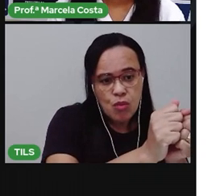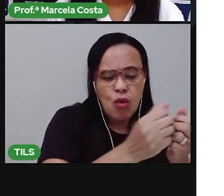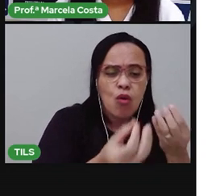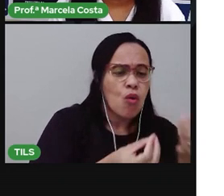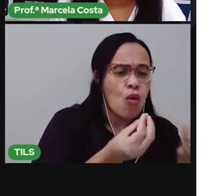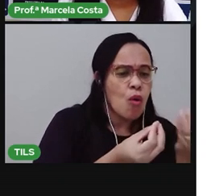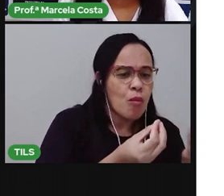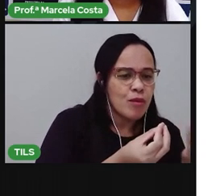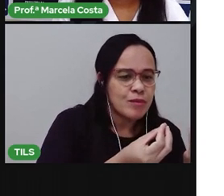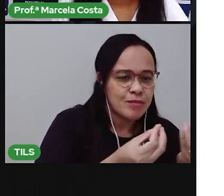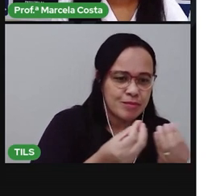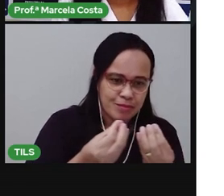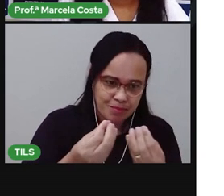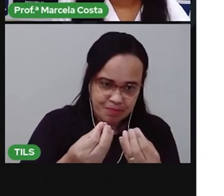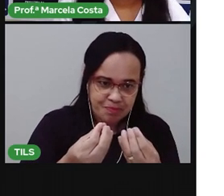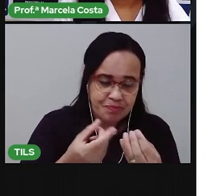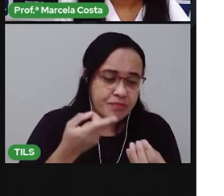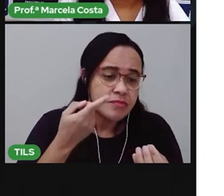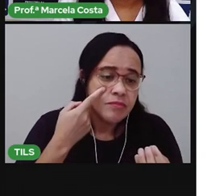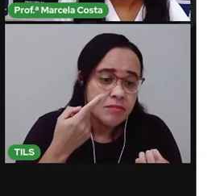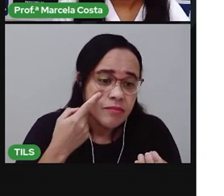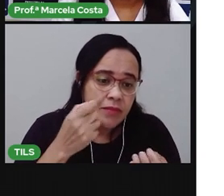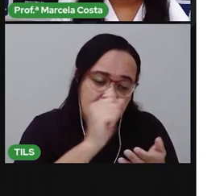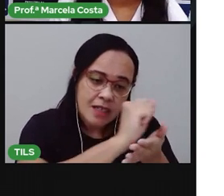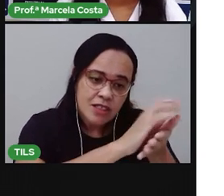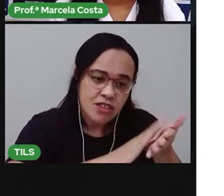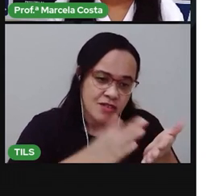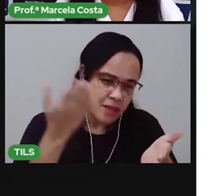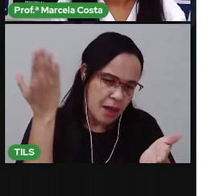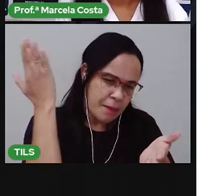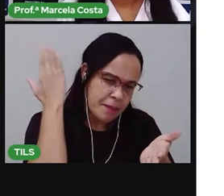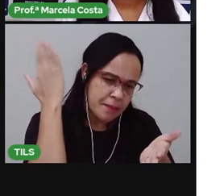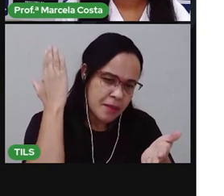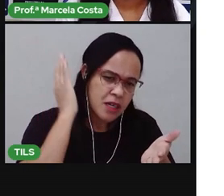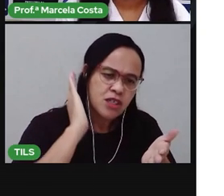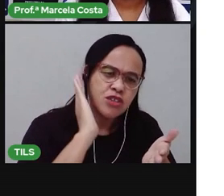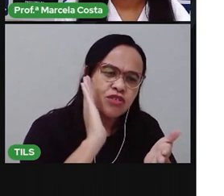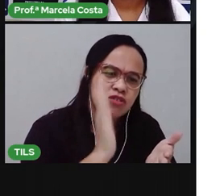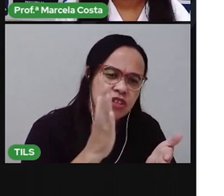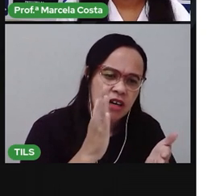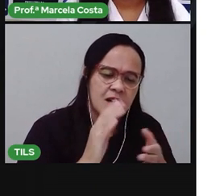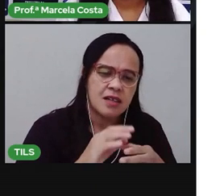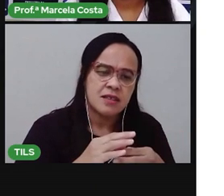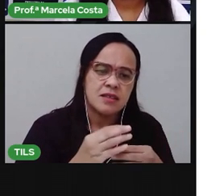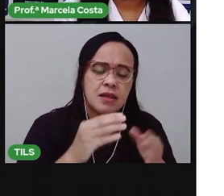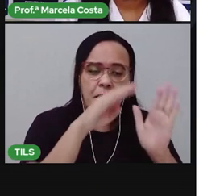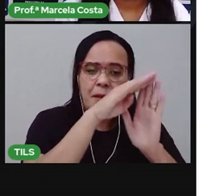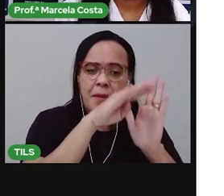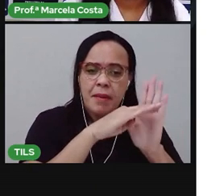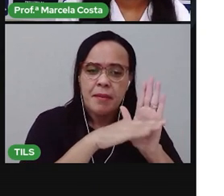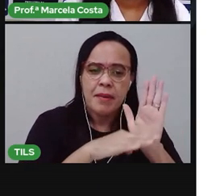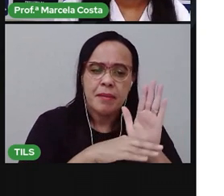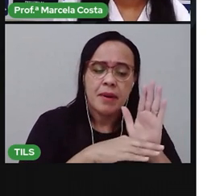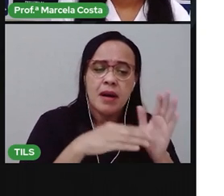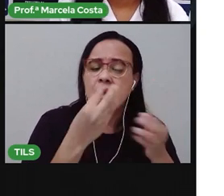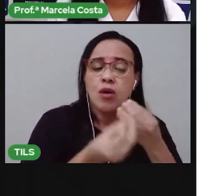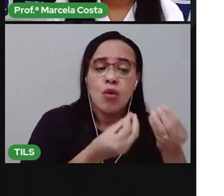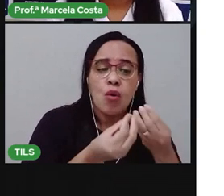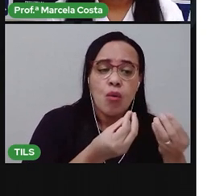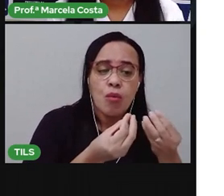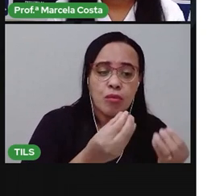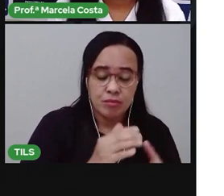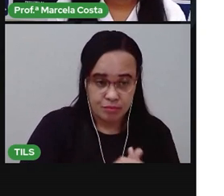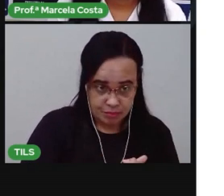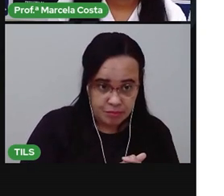Dentre aquelas atividades que a gente já viu, né? Que fazem parte da rotina diária das crianças. A gente